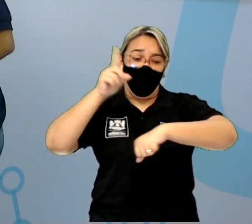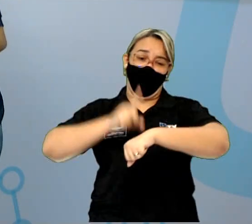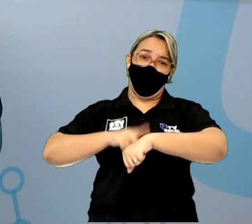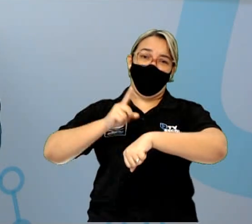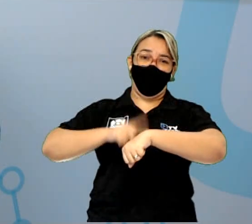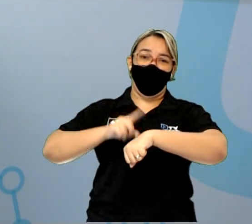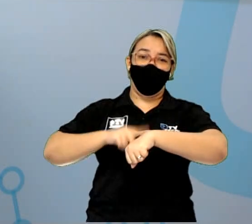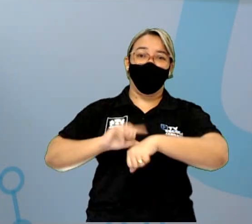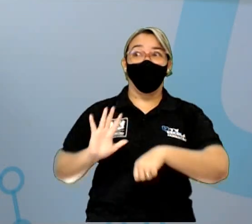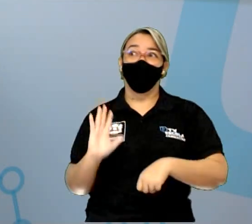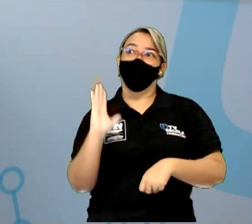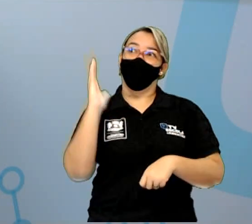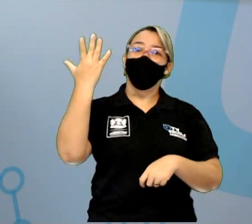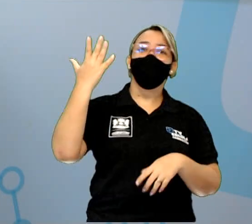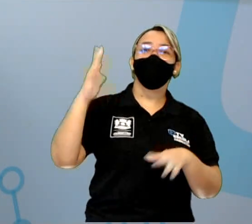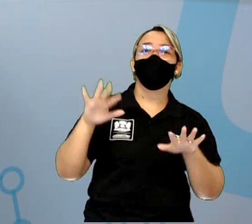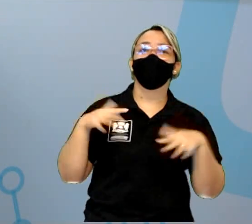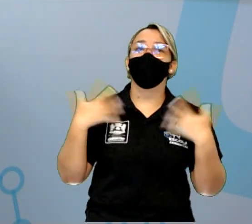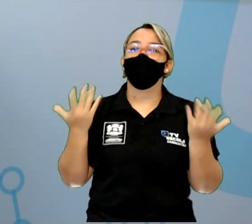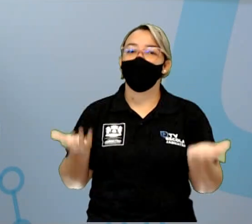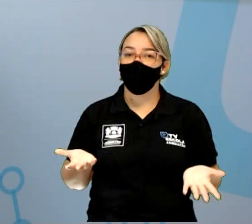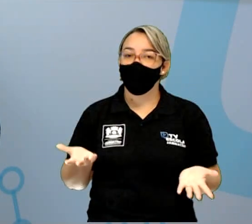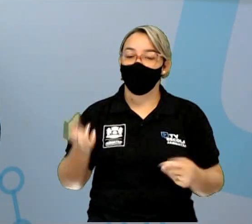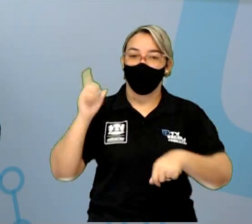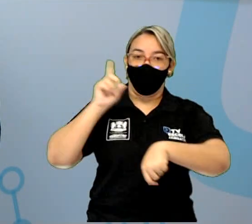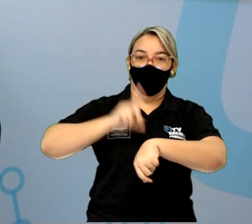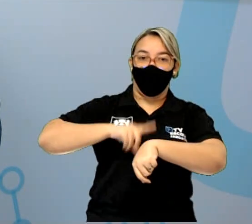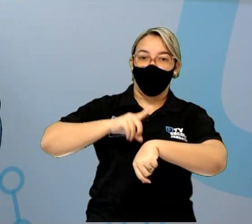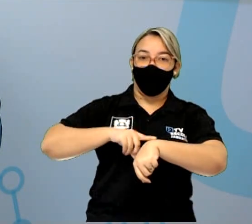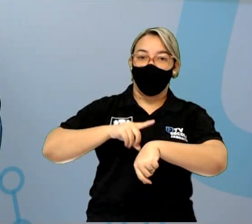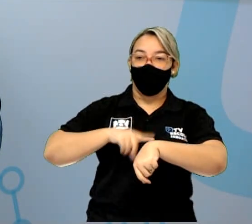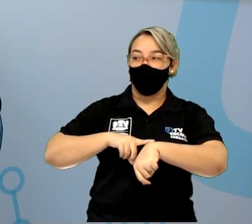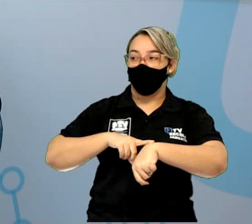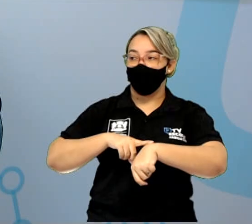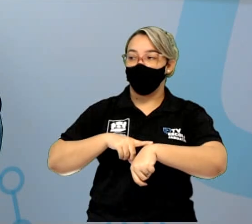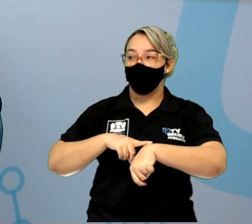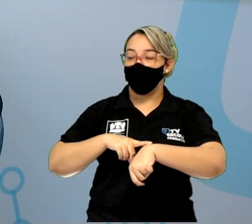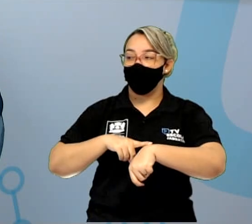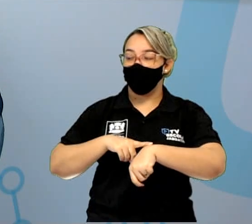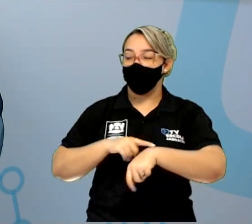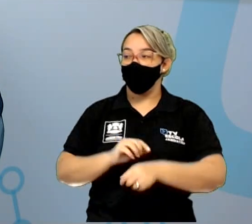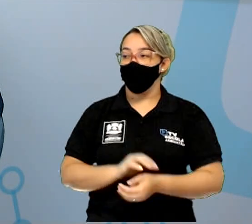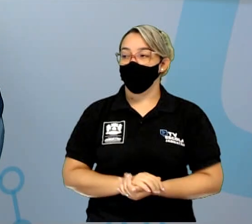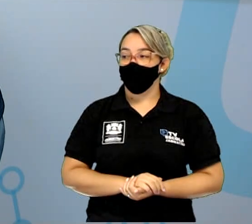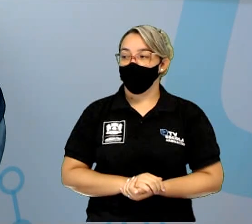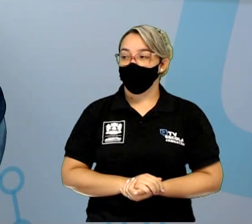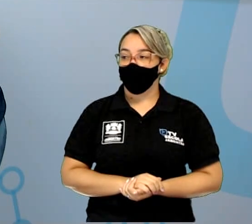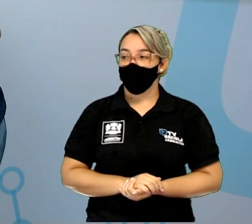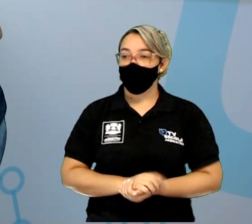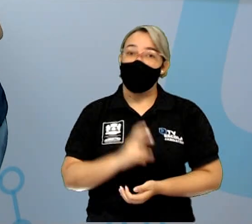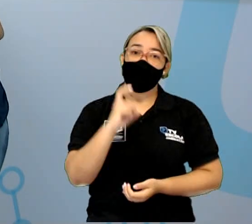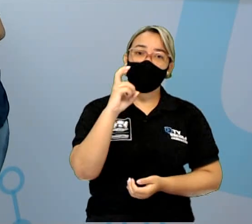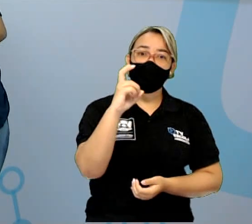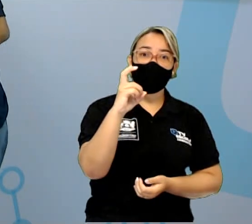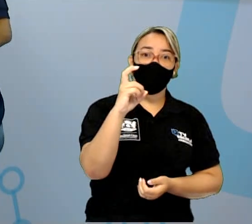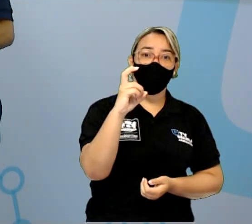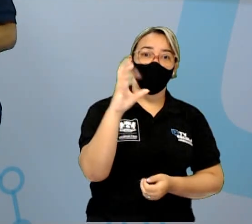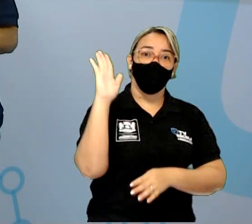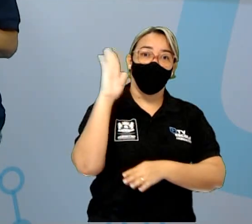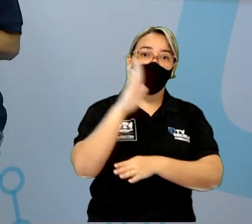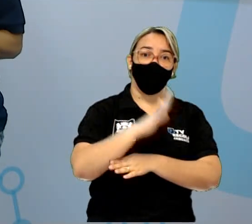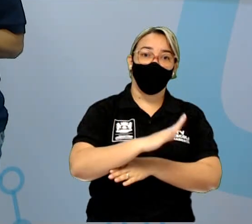festa. Horário. Hora. Faz de conta que vai ser às 17 horas.